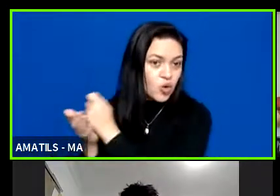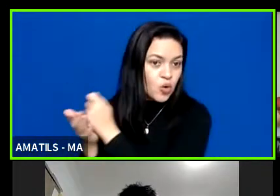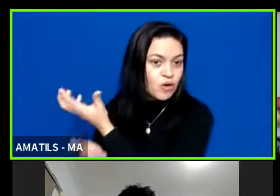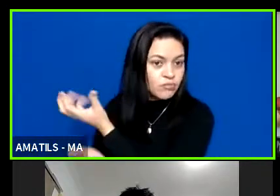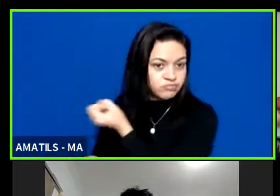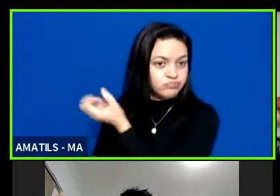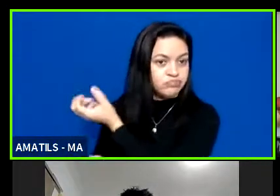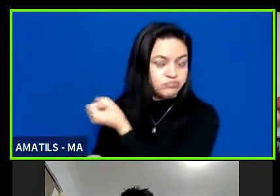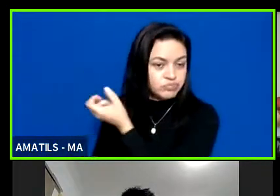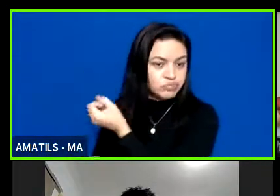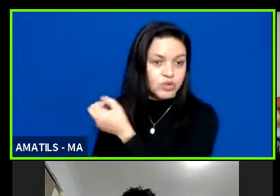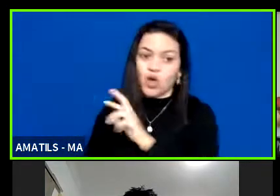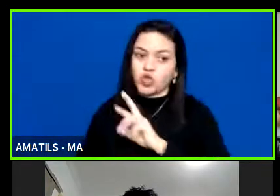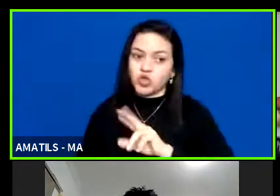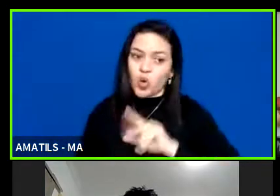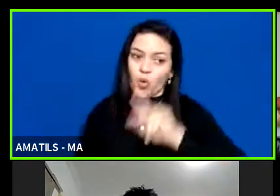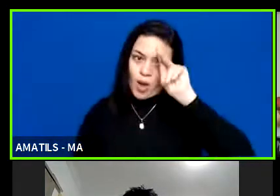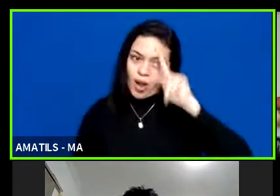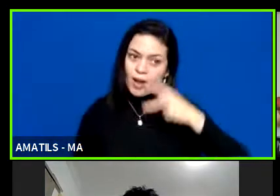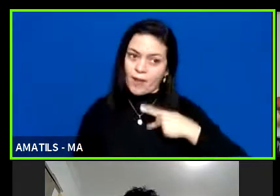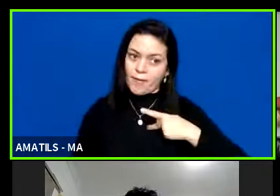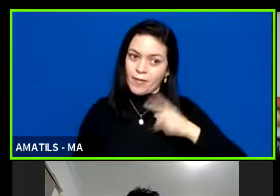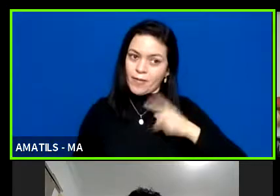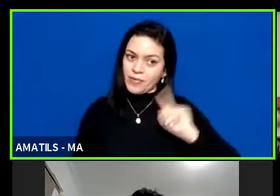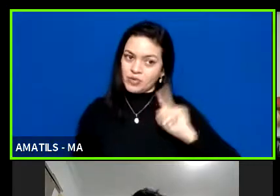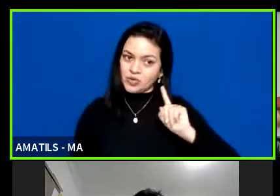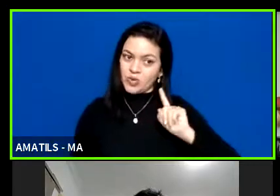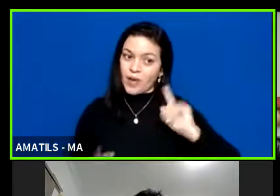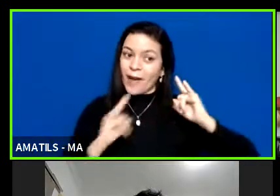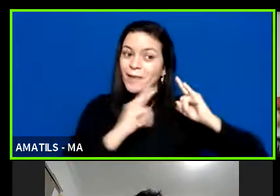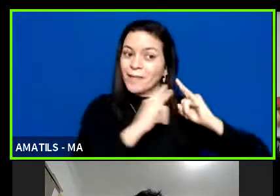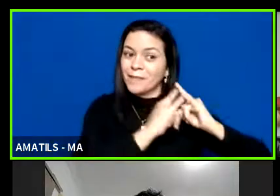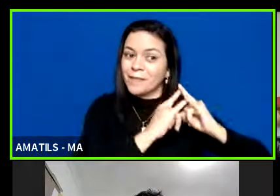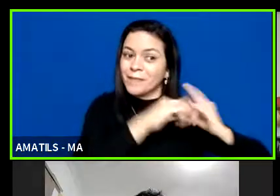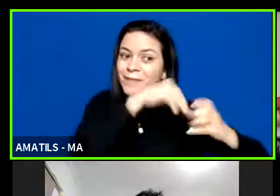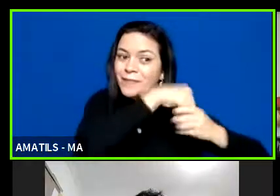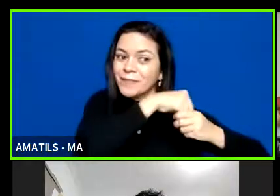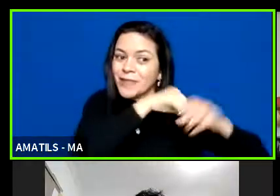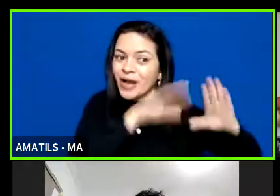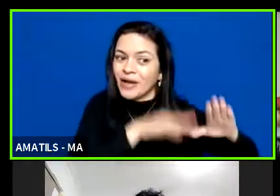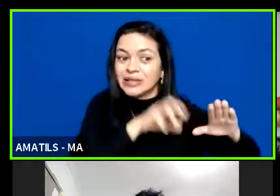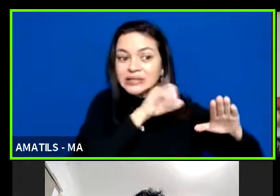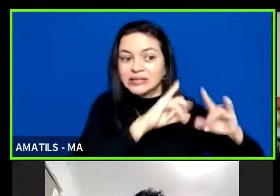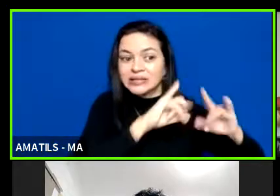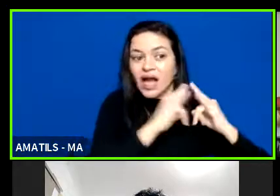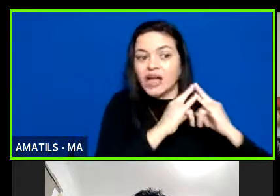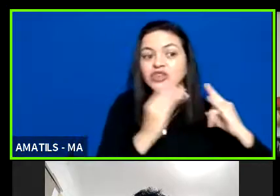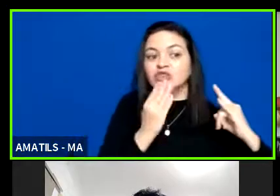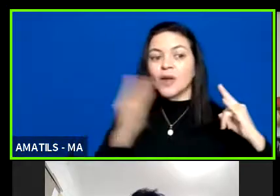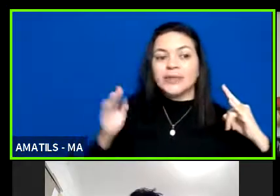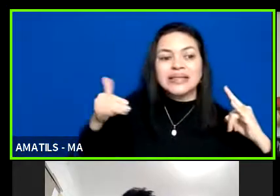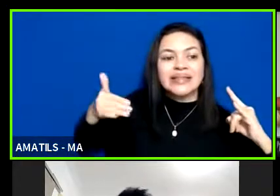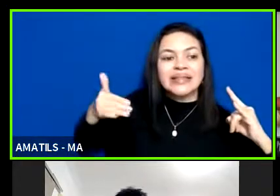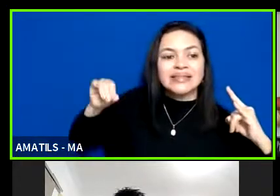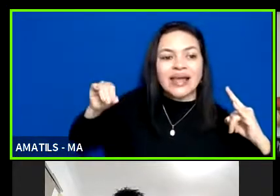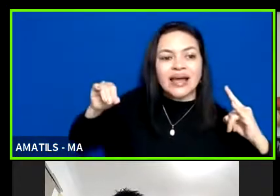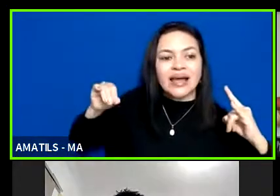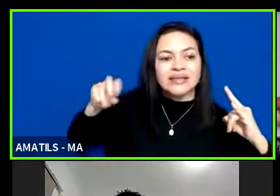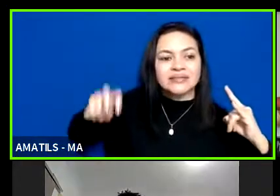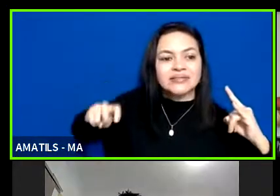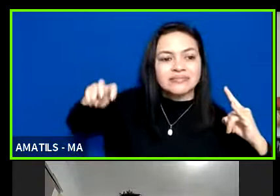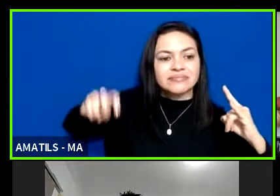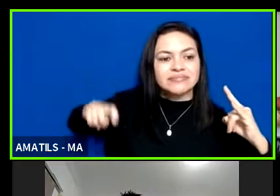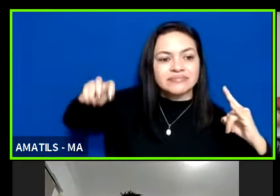é para pessoa mas é para entidade então se a entidade está pedindo dez cadeiras essas dez cadeiras não